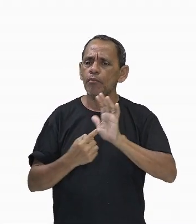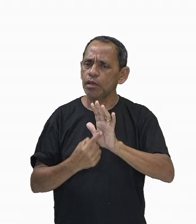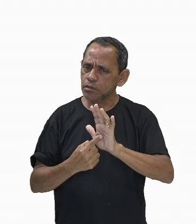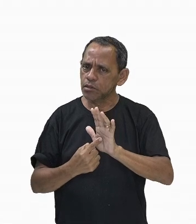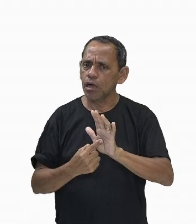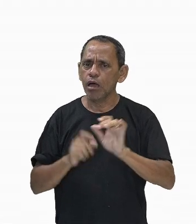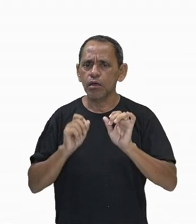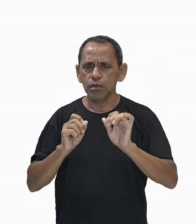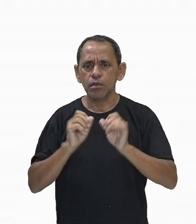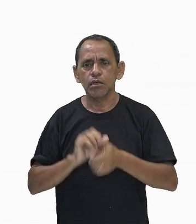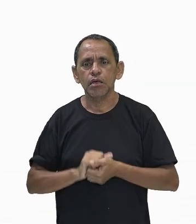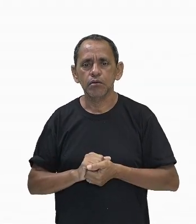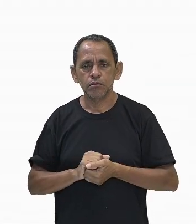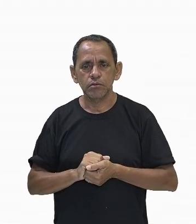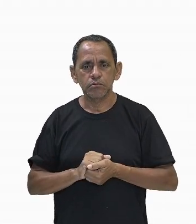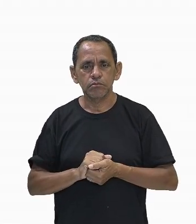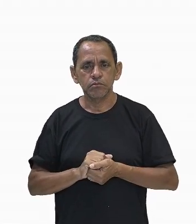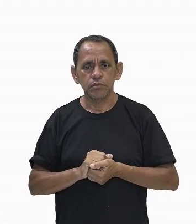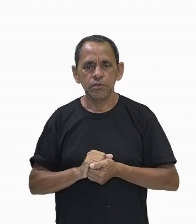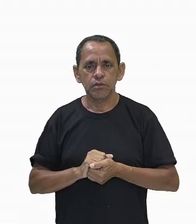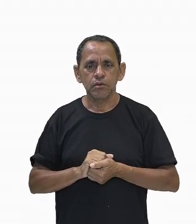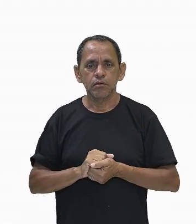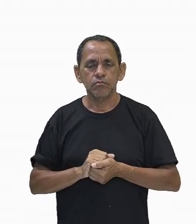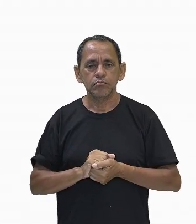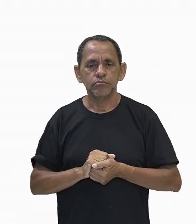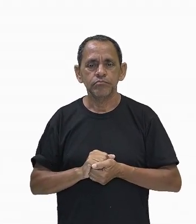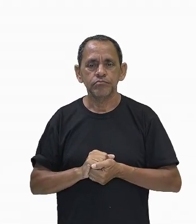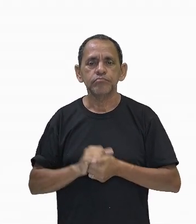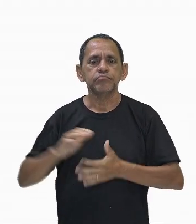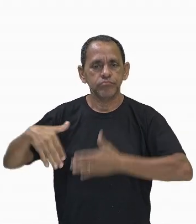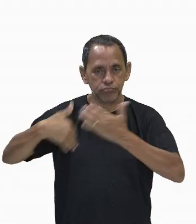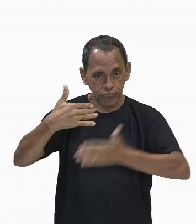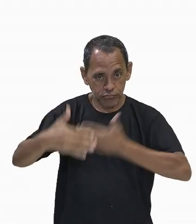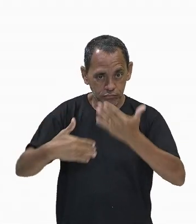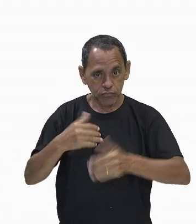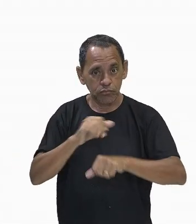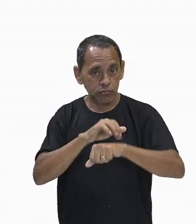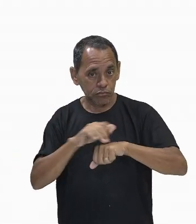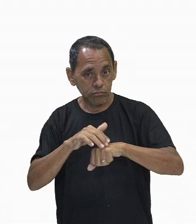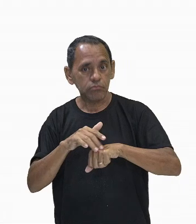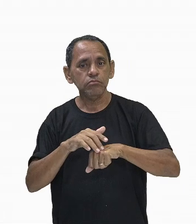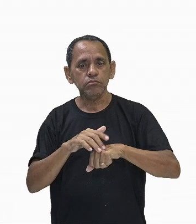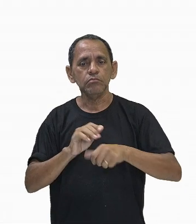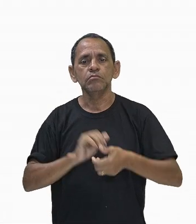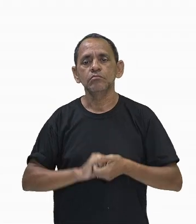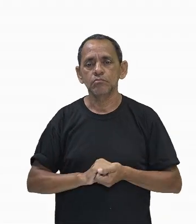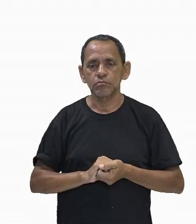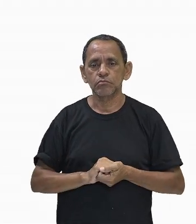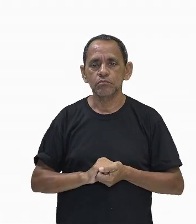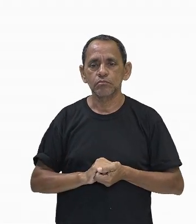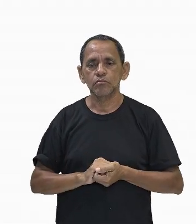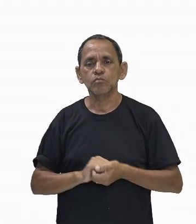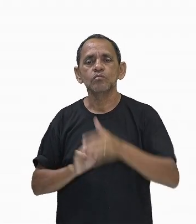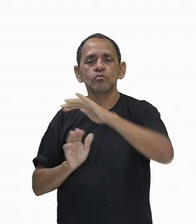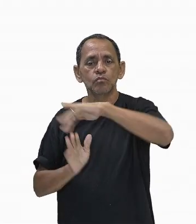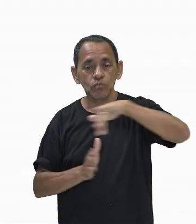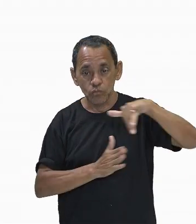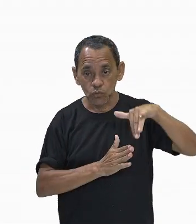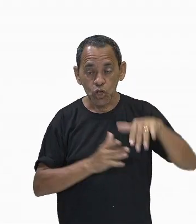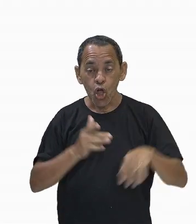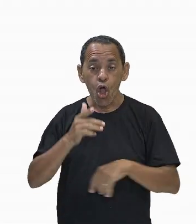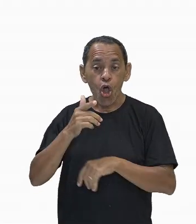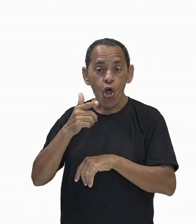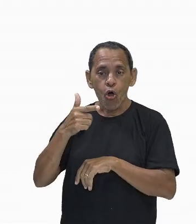para se manifestar as doenças autoimunes. Mas não existe só esses exemplos aí de doenças relacionadas ao